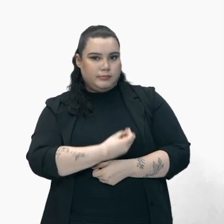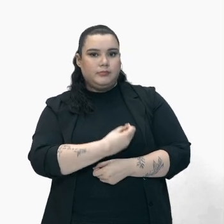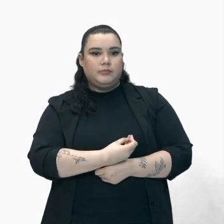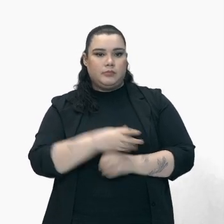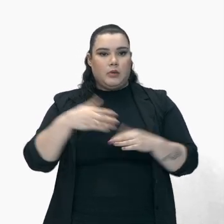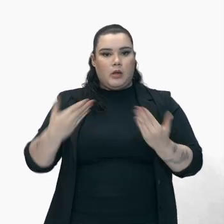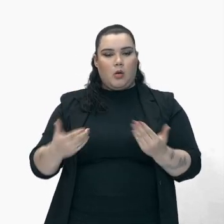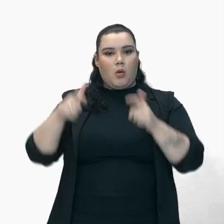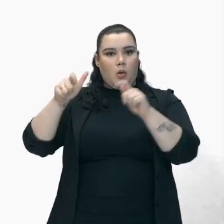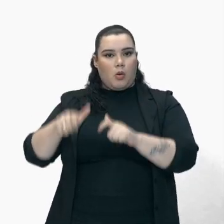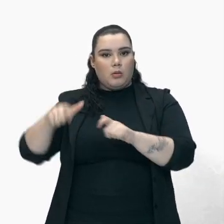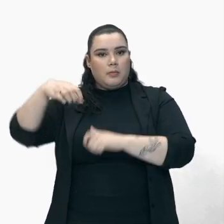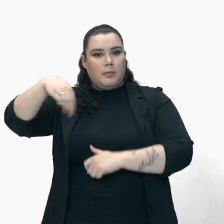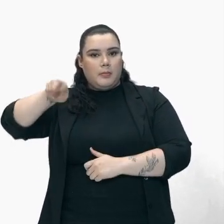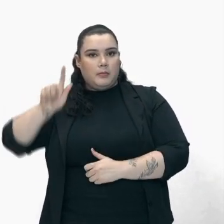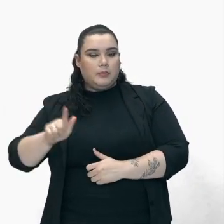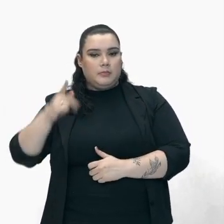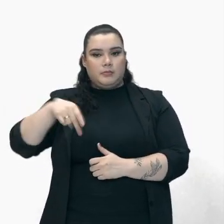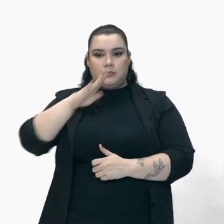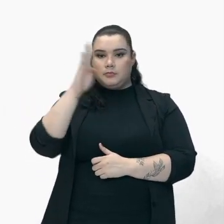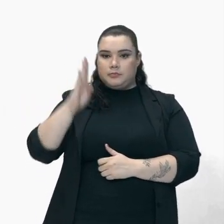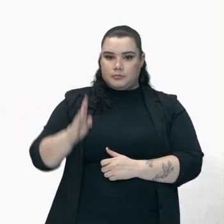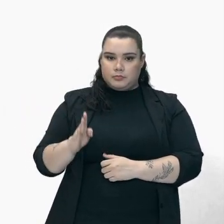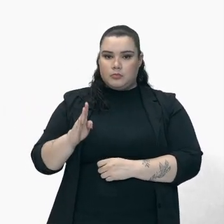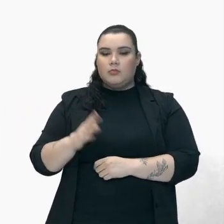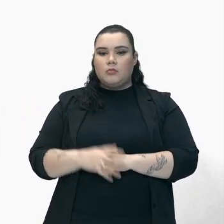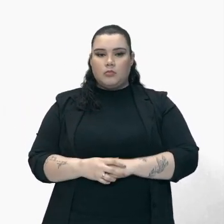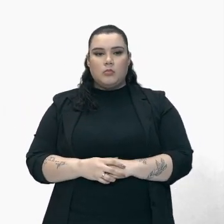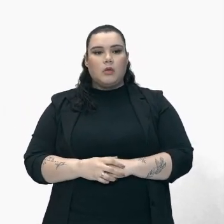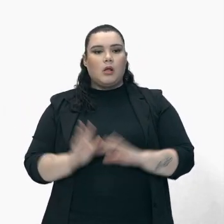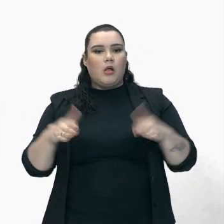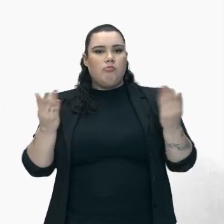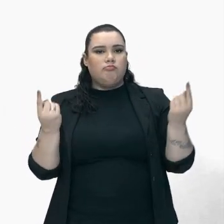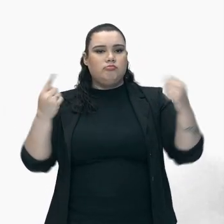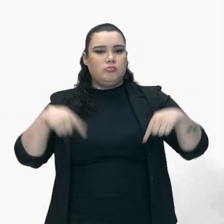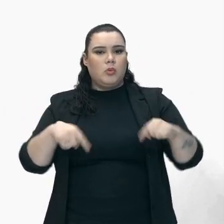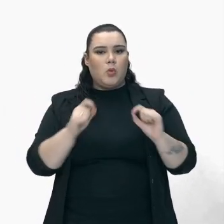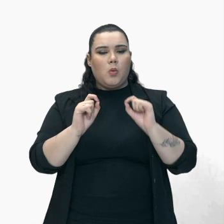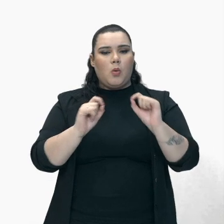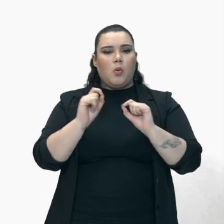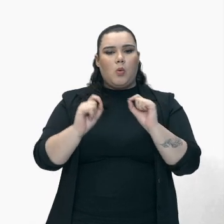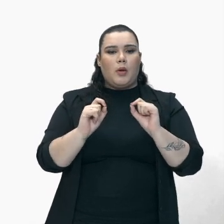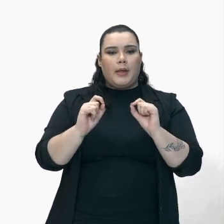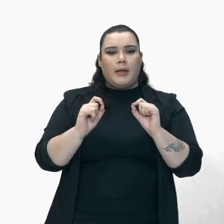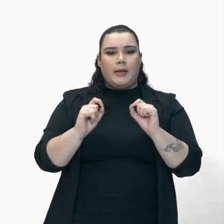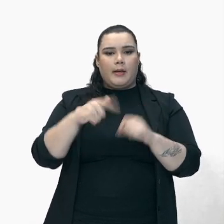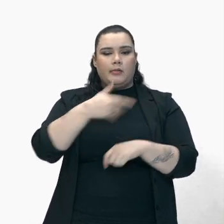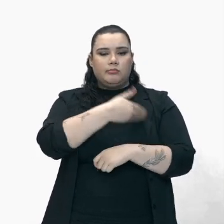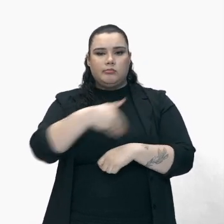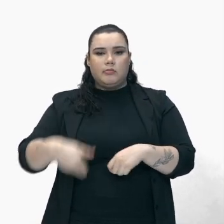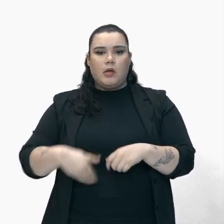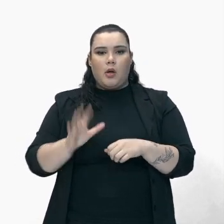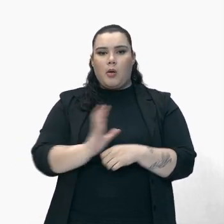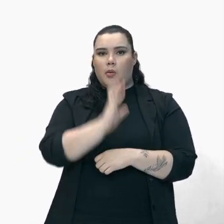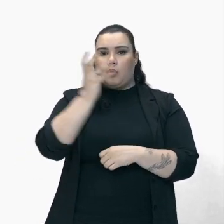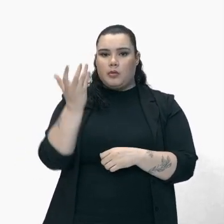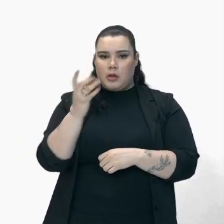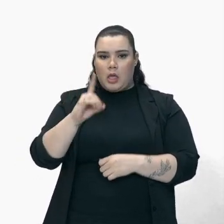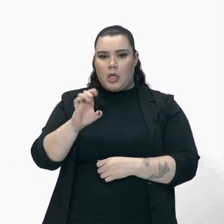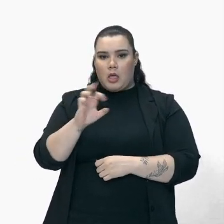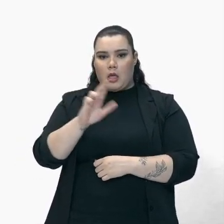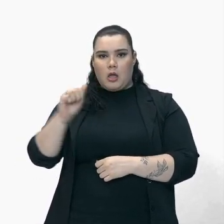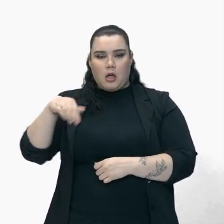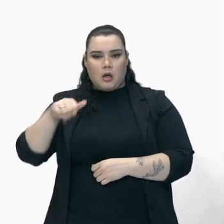Capitania De Minas Gerais No Brasil Contra Entre outros motivos A execução Da derrama